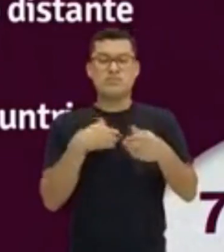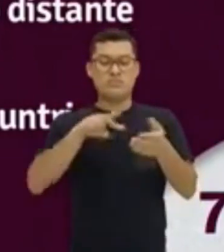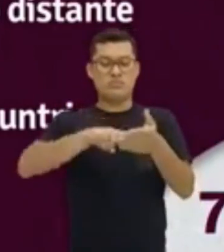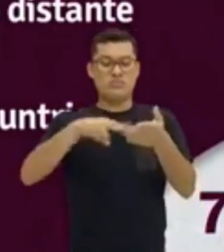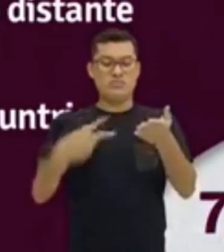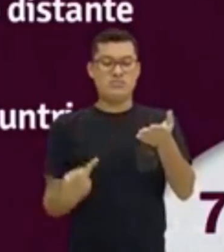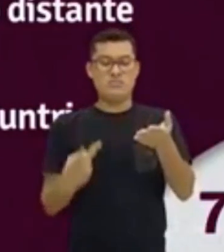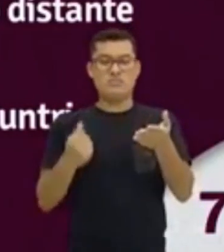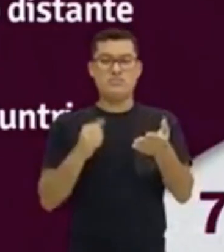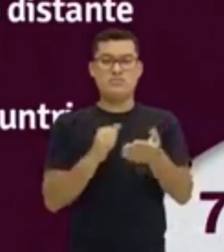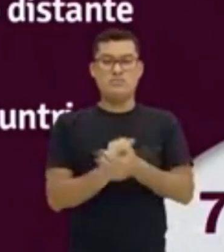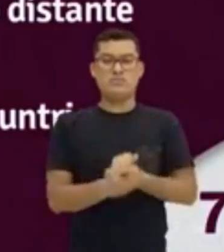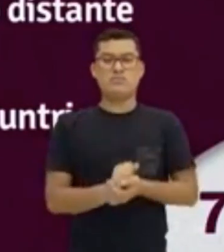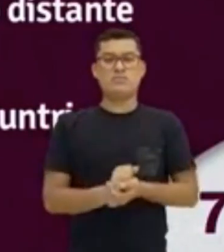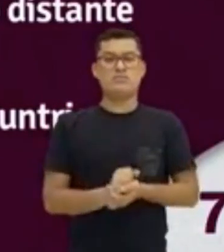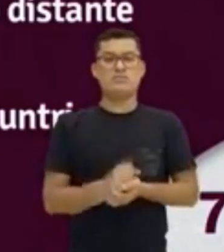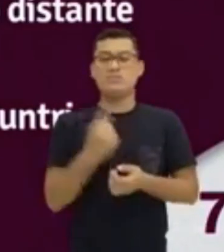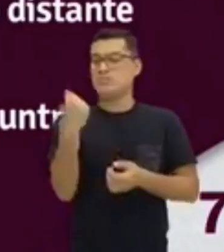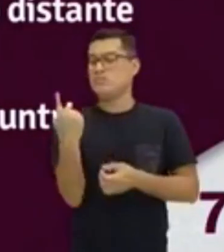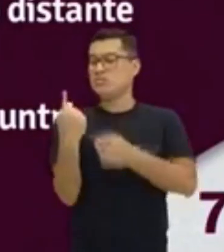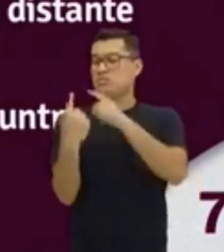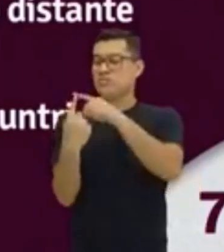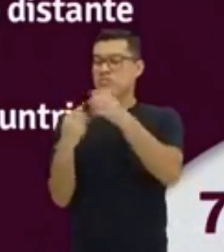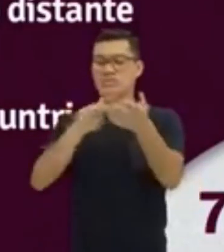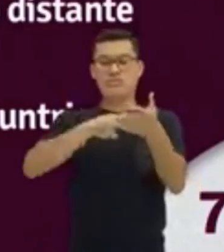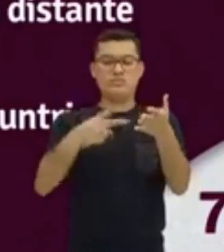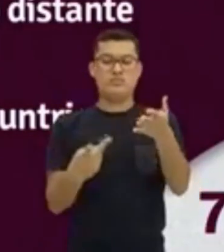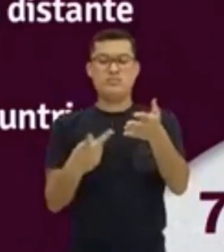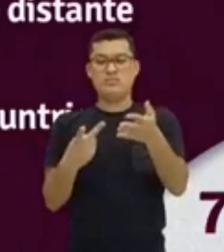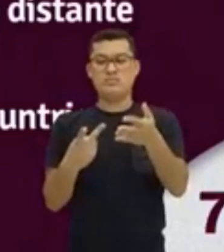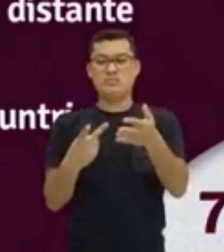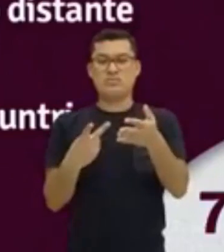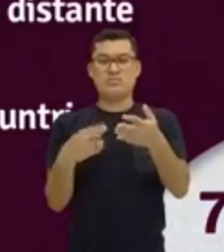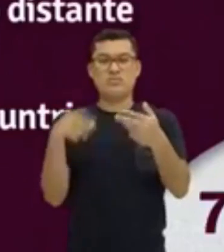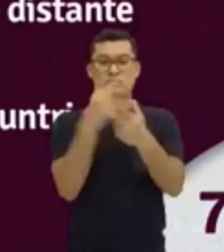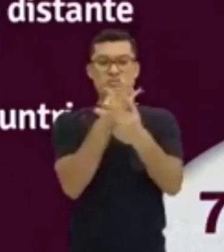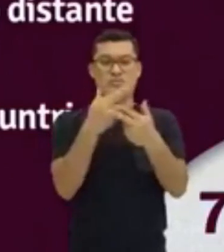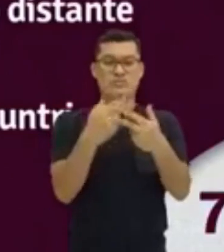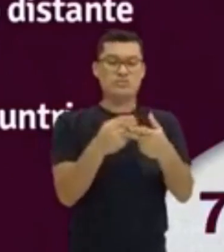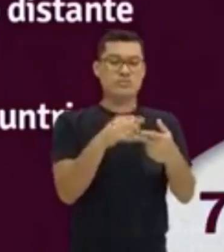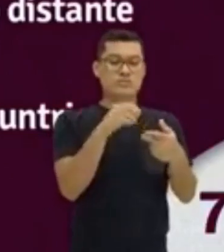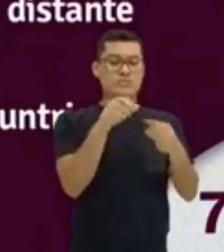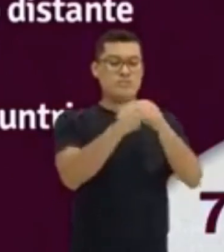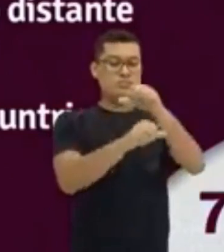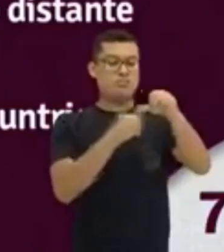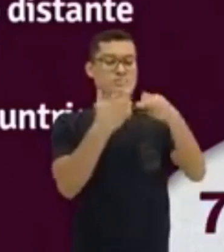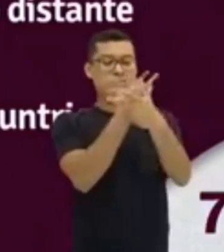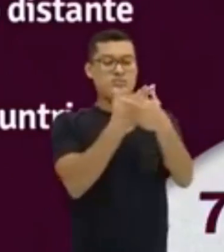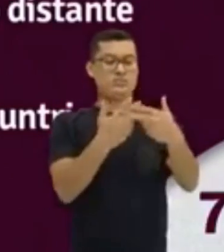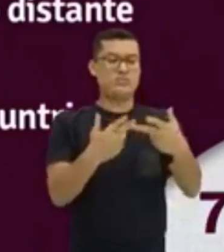do singular, this is, para this. Essa é o plural. Singular. Singular.